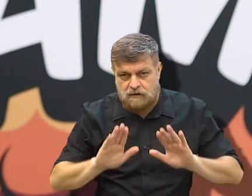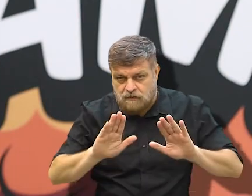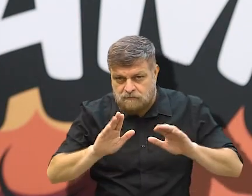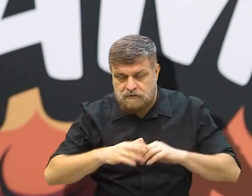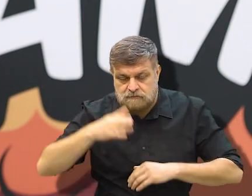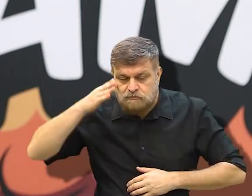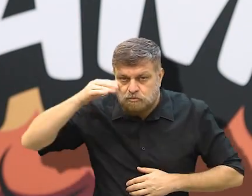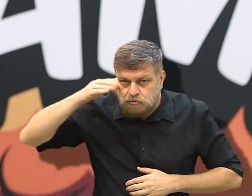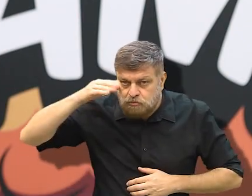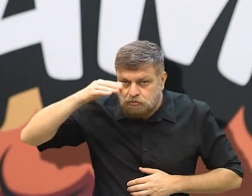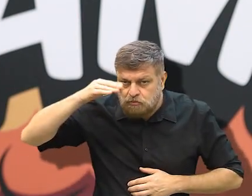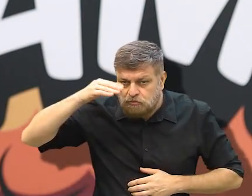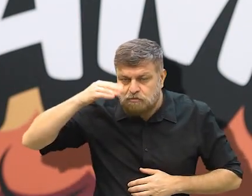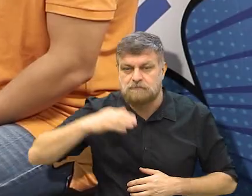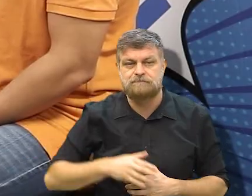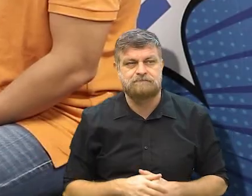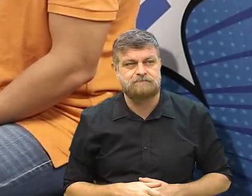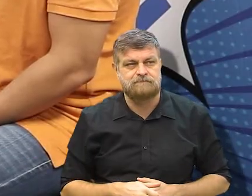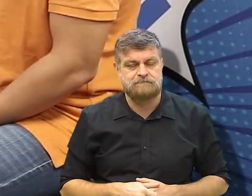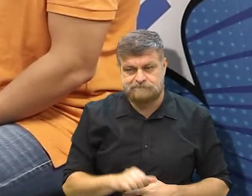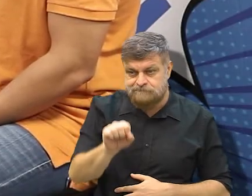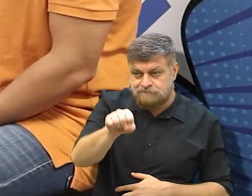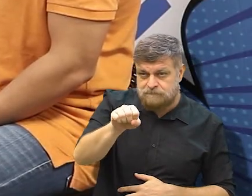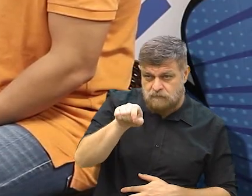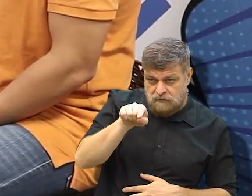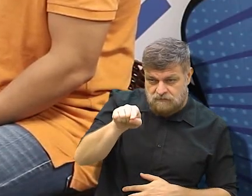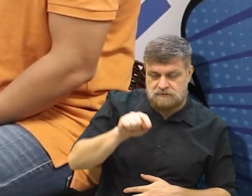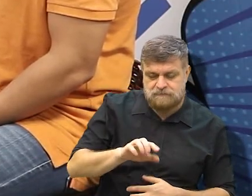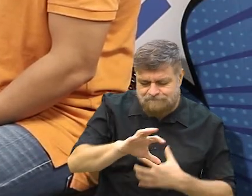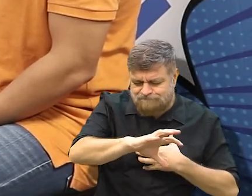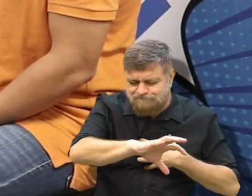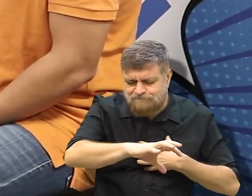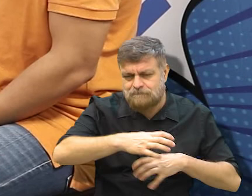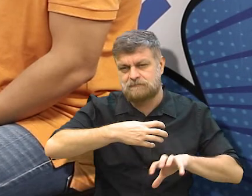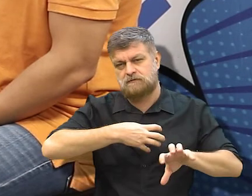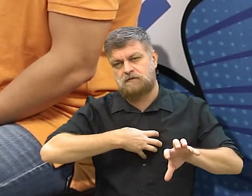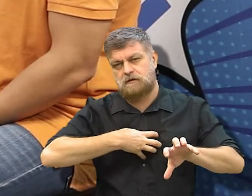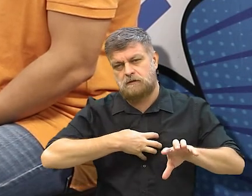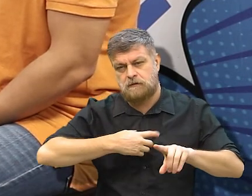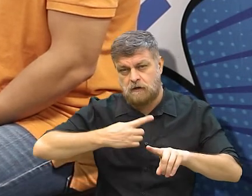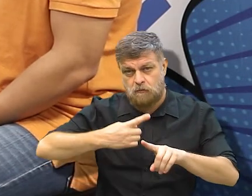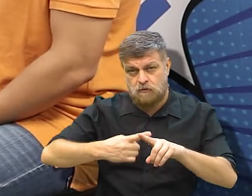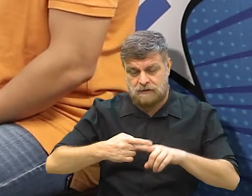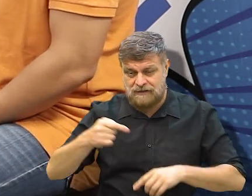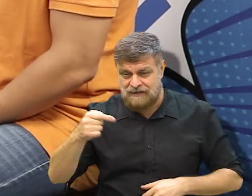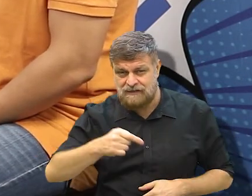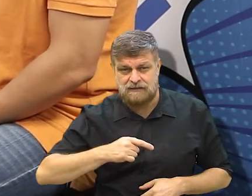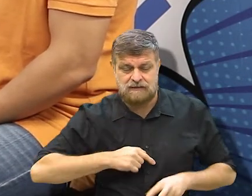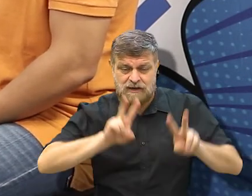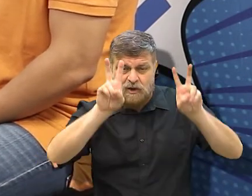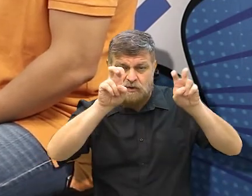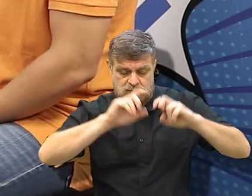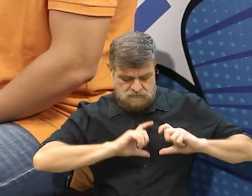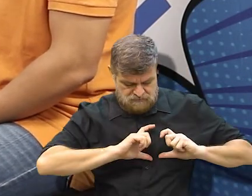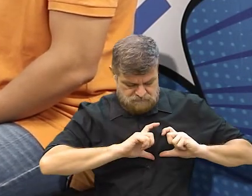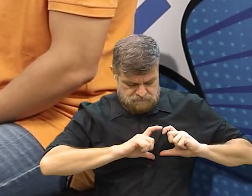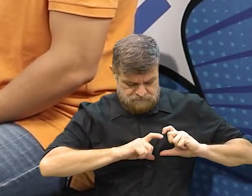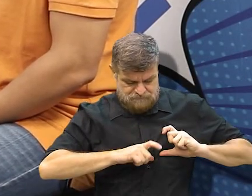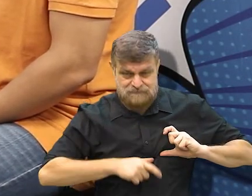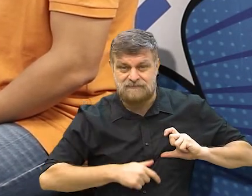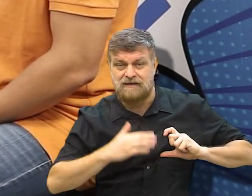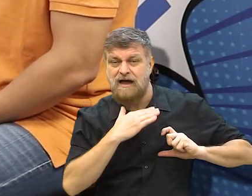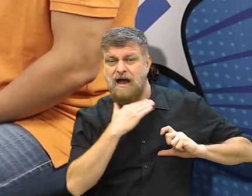Mas, fiquei bem curioso. Sim, sim. Você vai se identificar. Porque ele é... Porque tem a questão do luto.